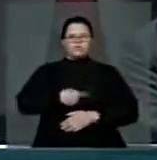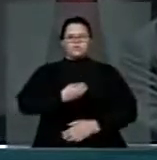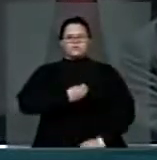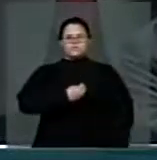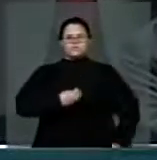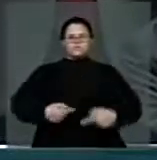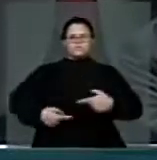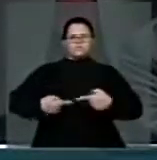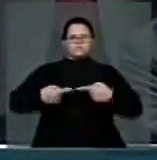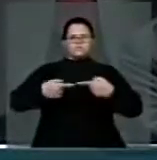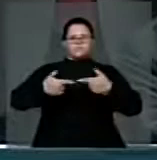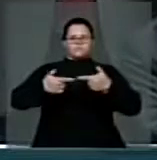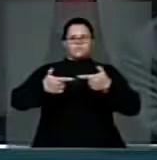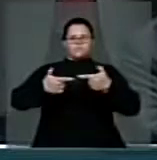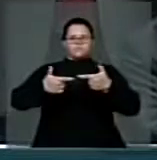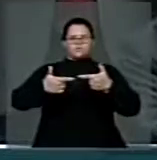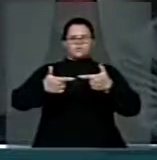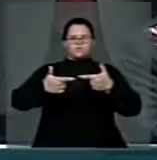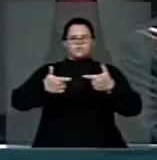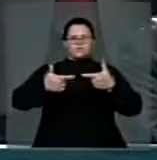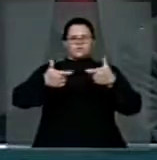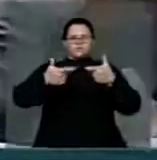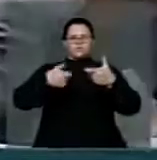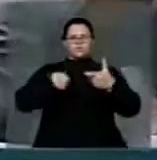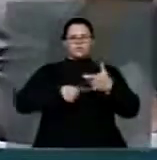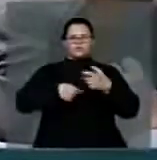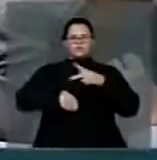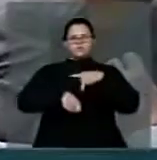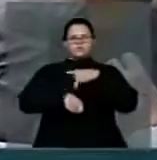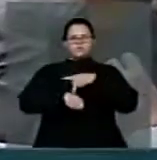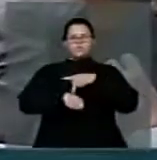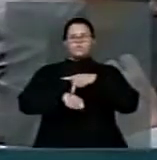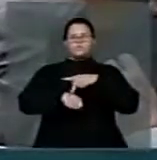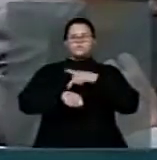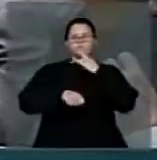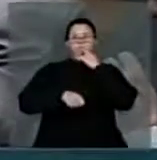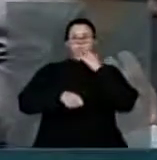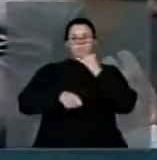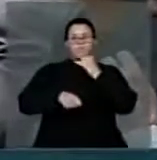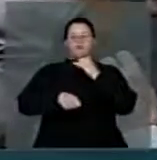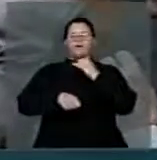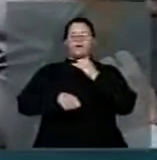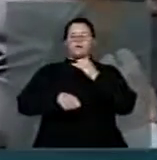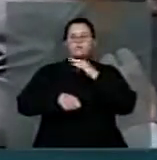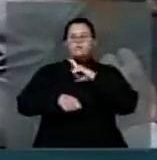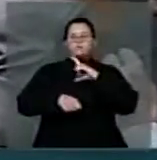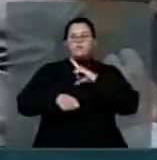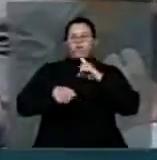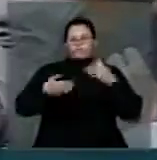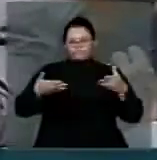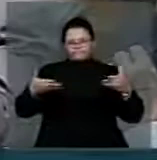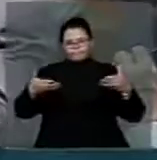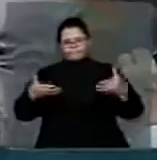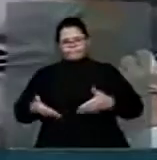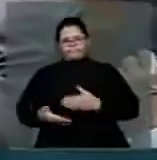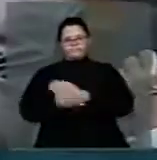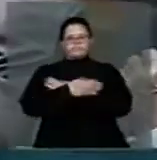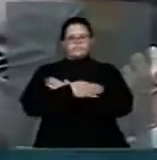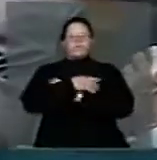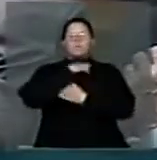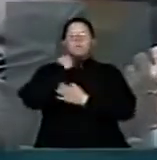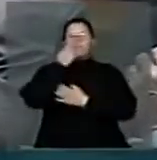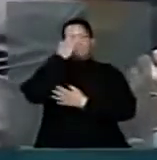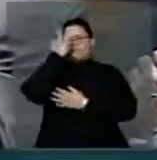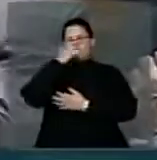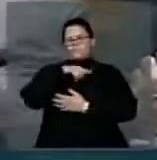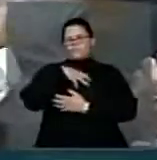guerra do nosso país, os pais estão enterrando os seus filhos, isso é característica de guerra, é isso que está acontecendo no nosso